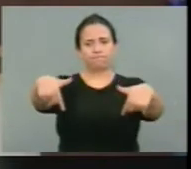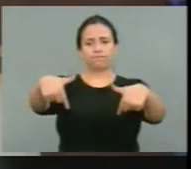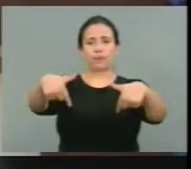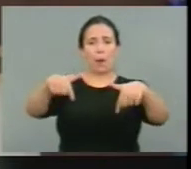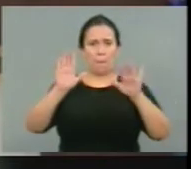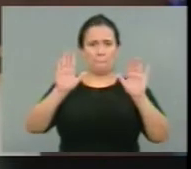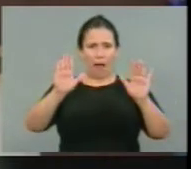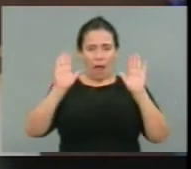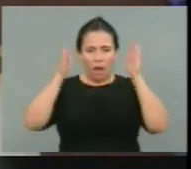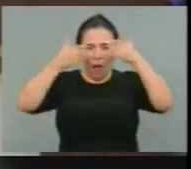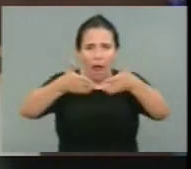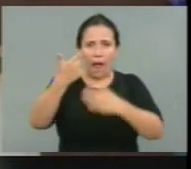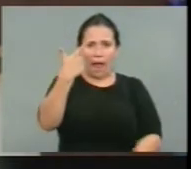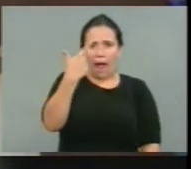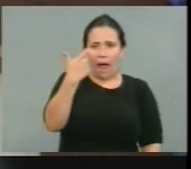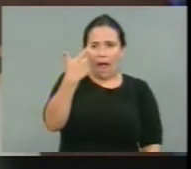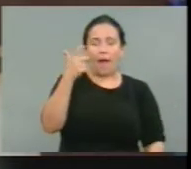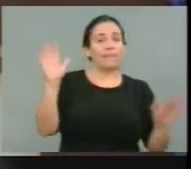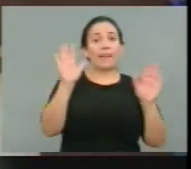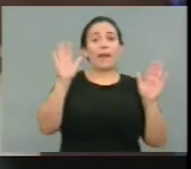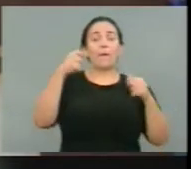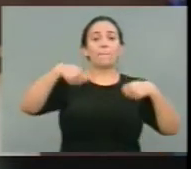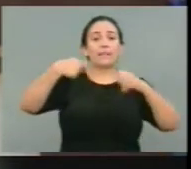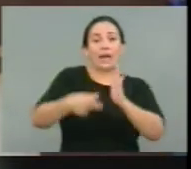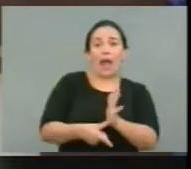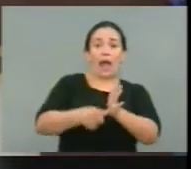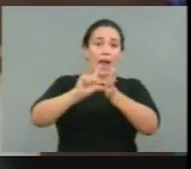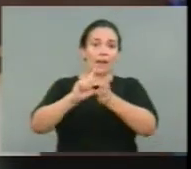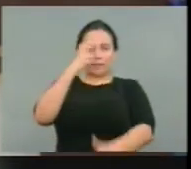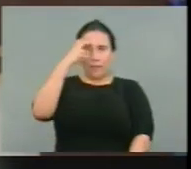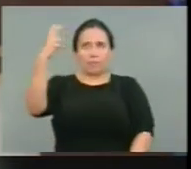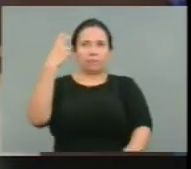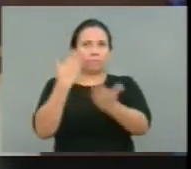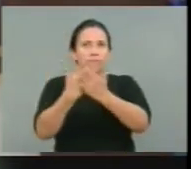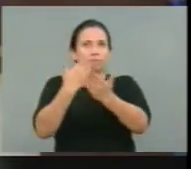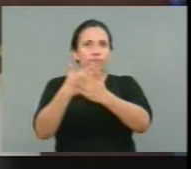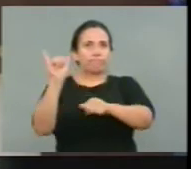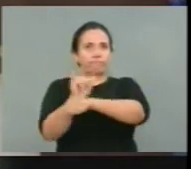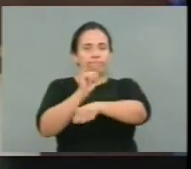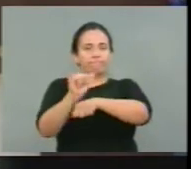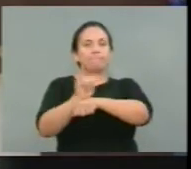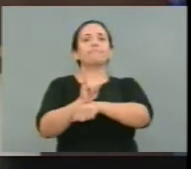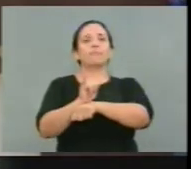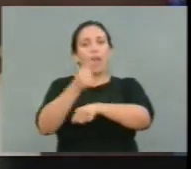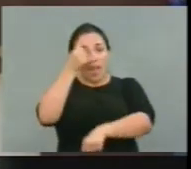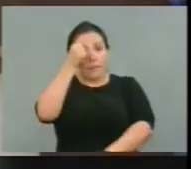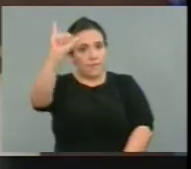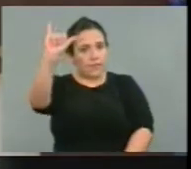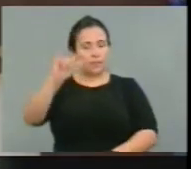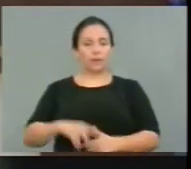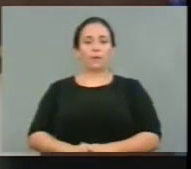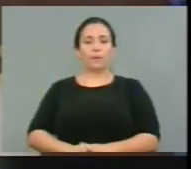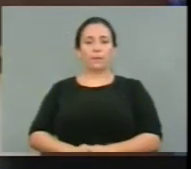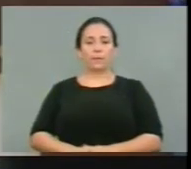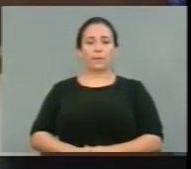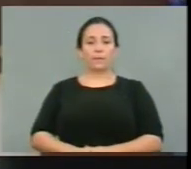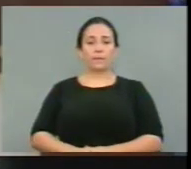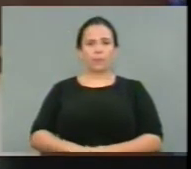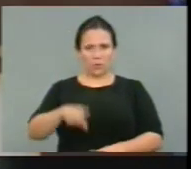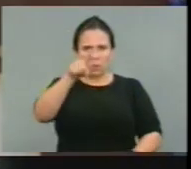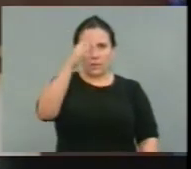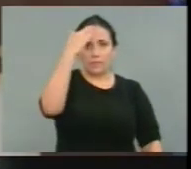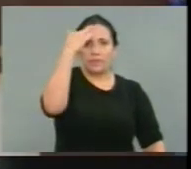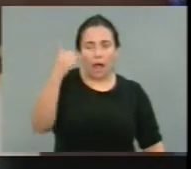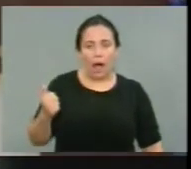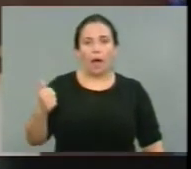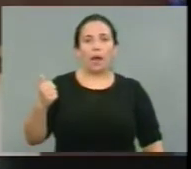armado, o enfrentamento inteligente à prevenção. O senhor sabia? Eu tenho dados internacionais sobre isso. Melhorar a iluminação diminui a